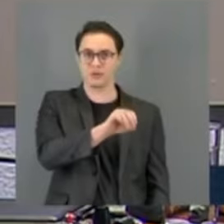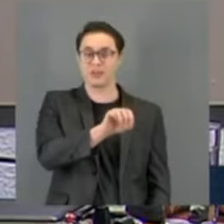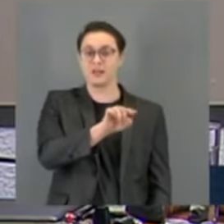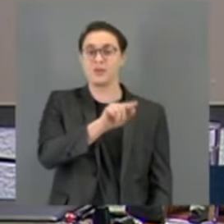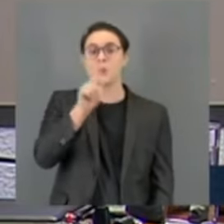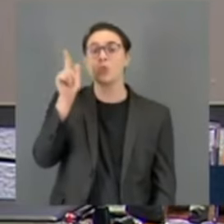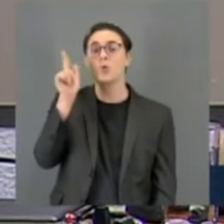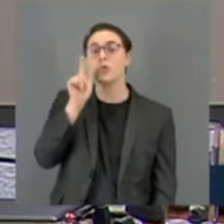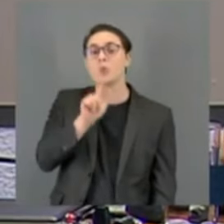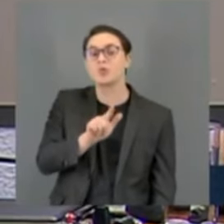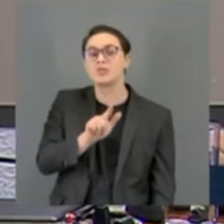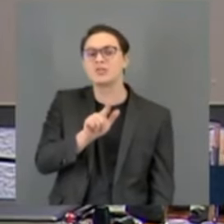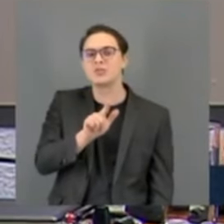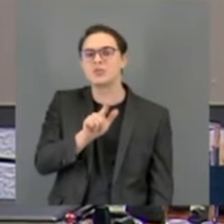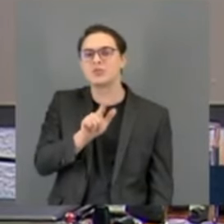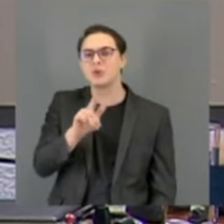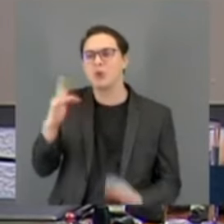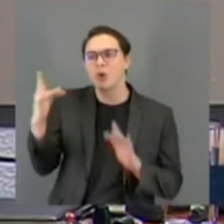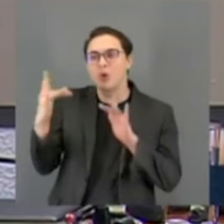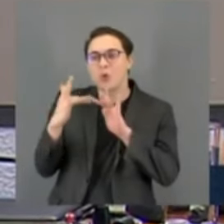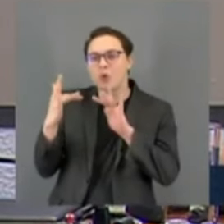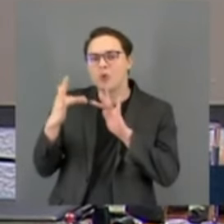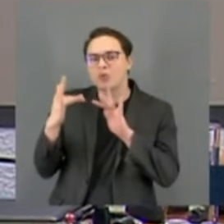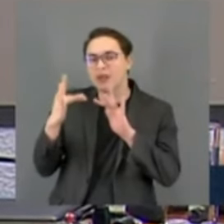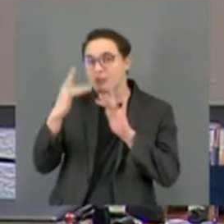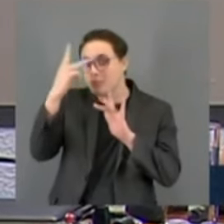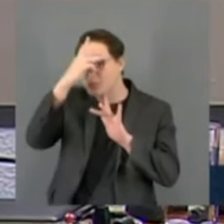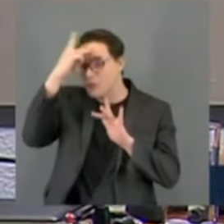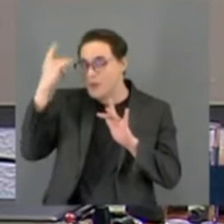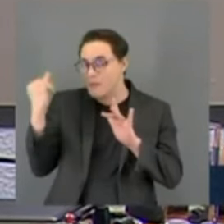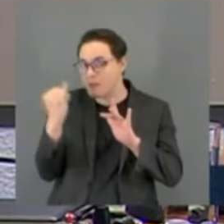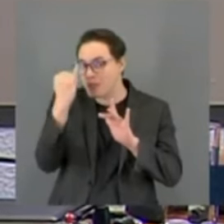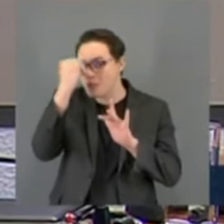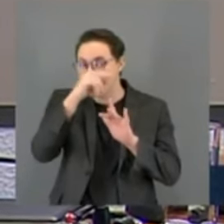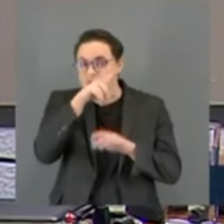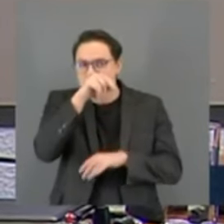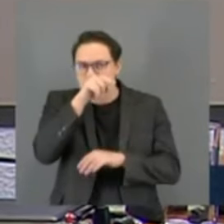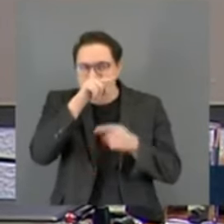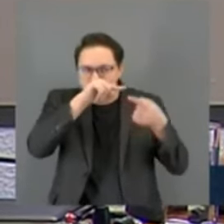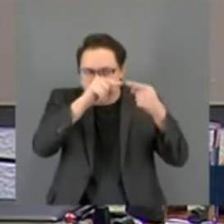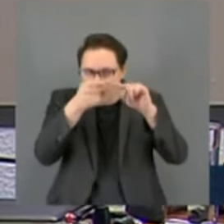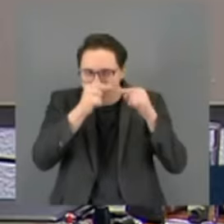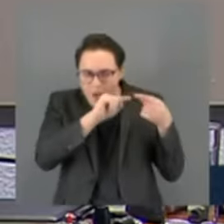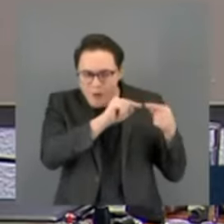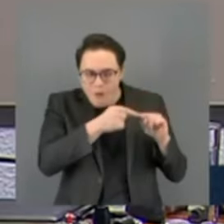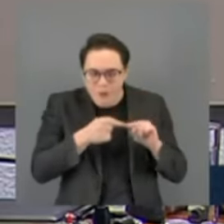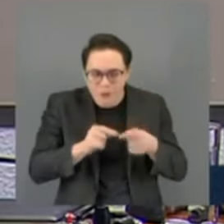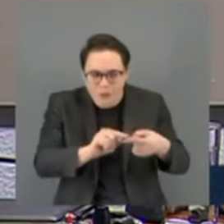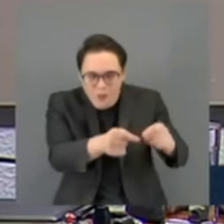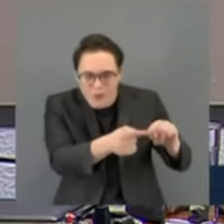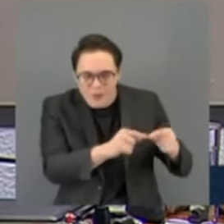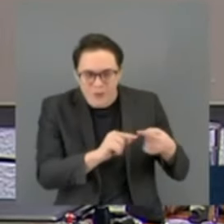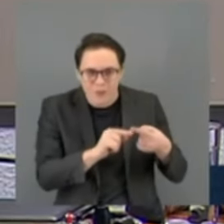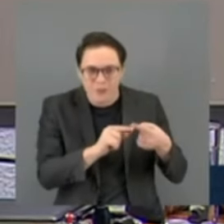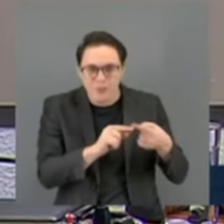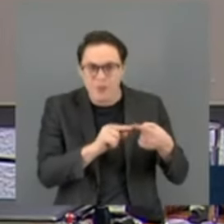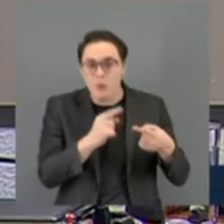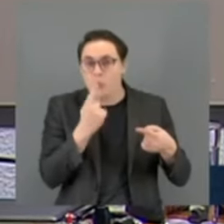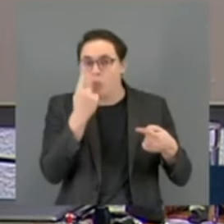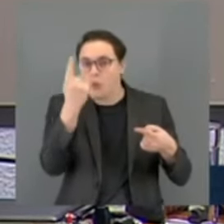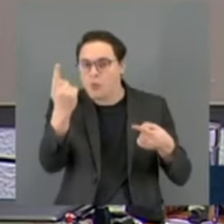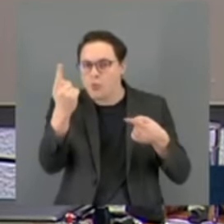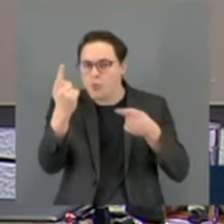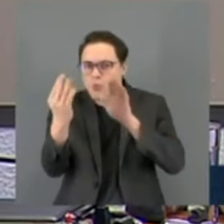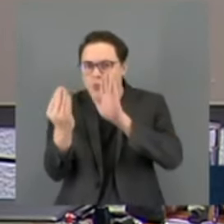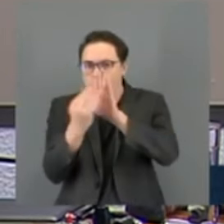acesso a pessoas importantes dentro do tweet e fez lobby para que um tweet publicado